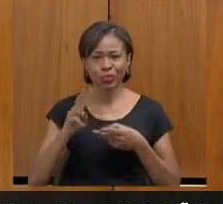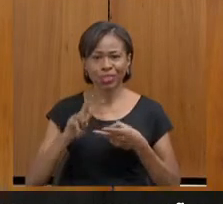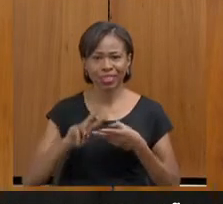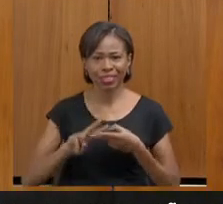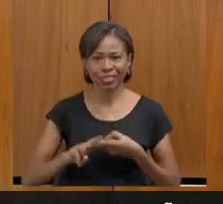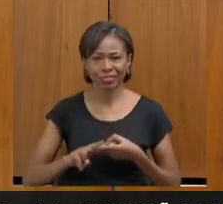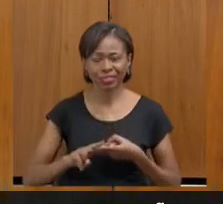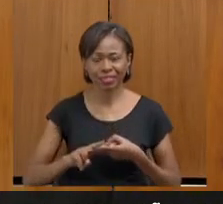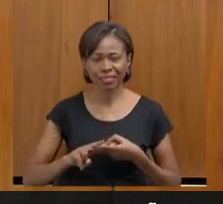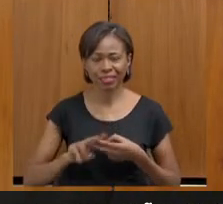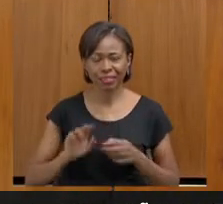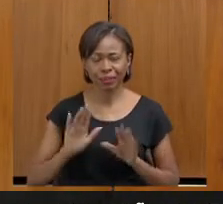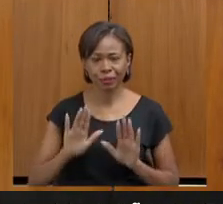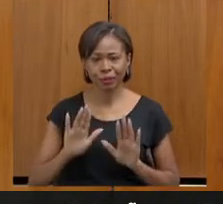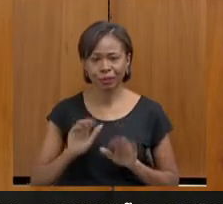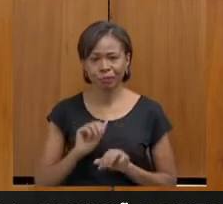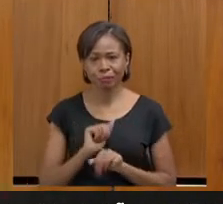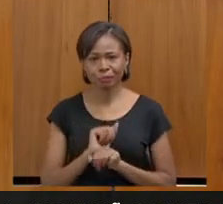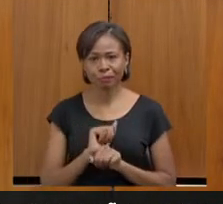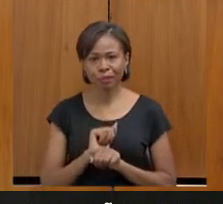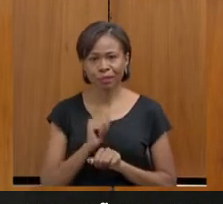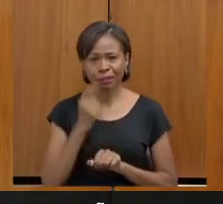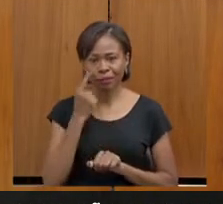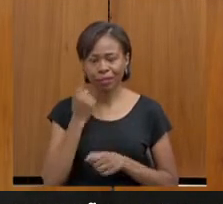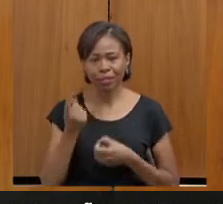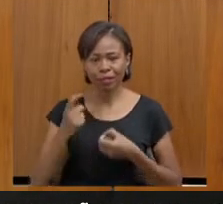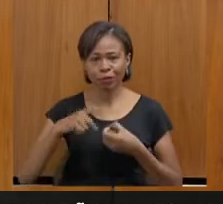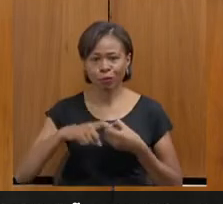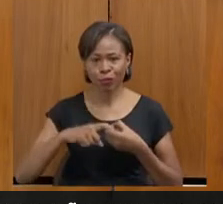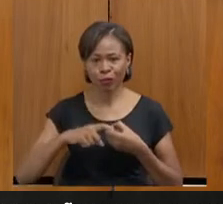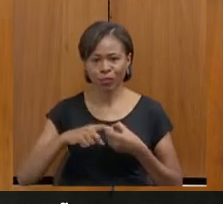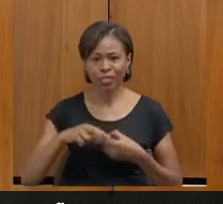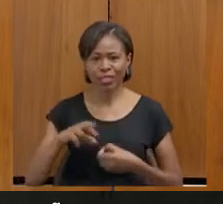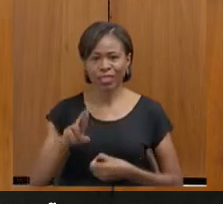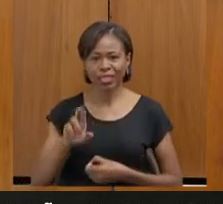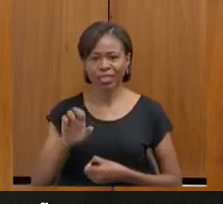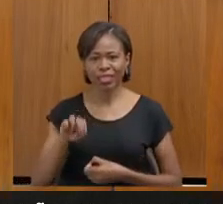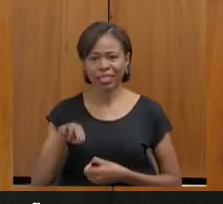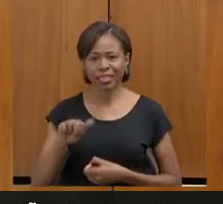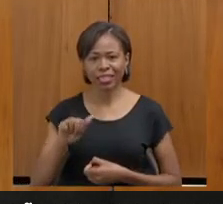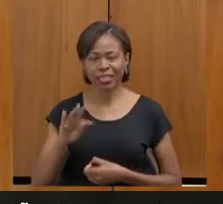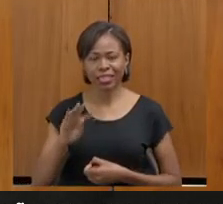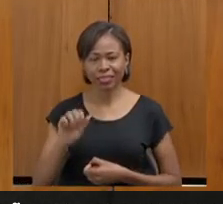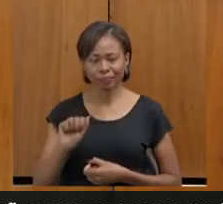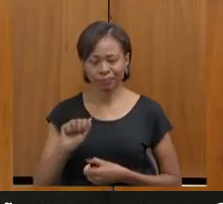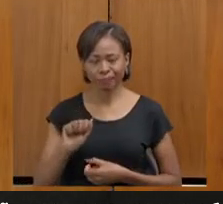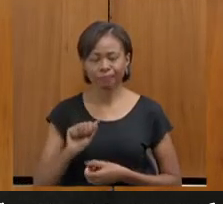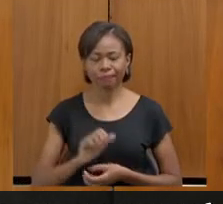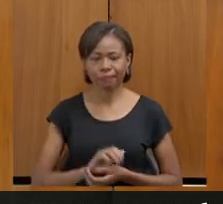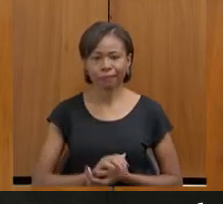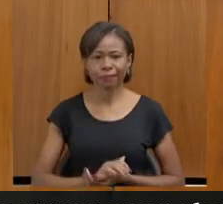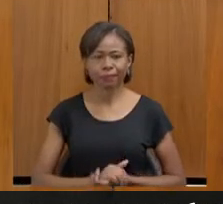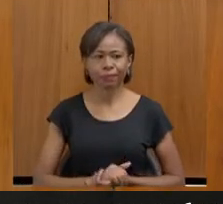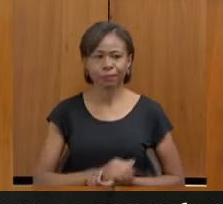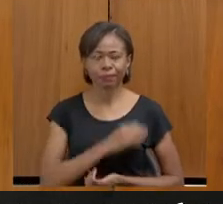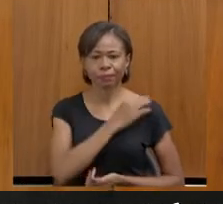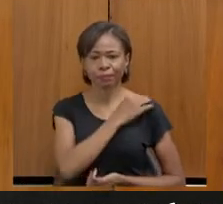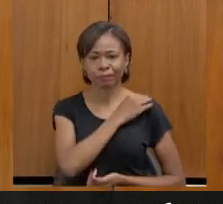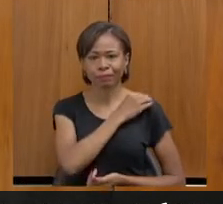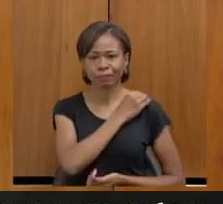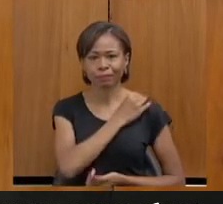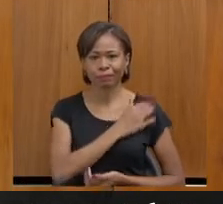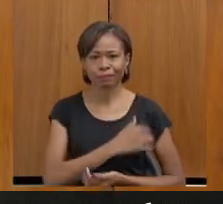um pouquinho para ver se restabelece aqui a comunicação com a Renata, a doutora Renata Ribeiro. com